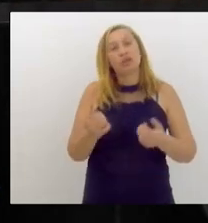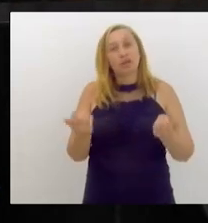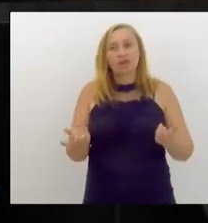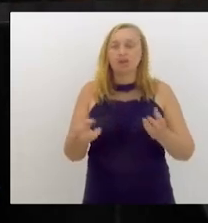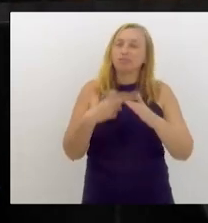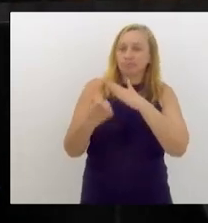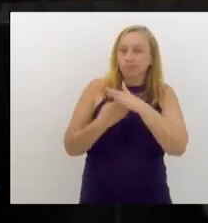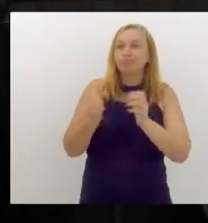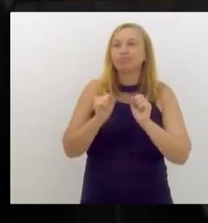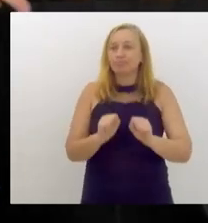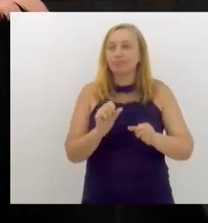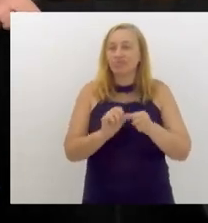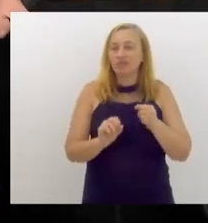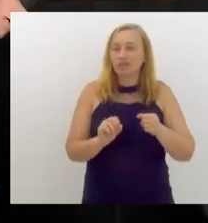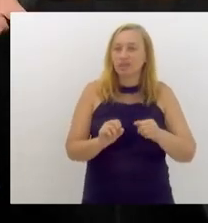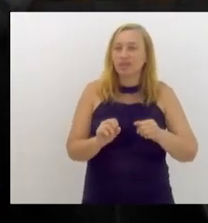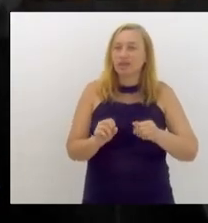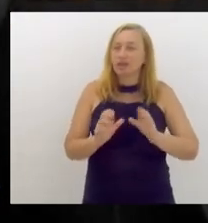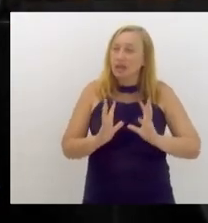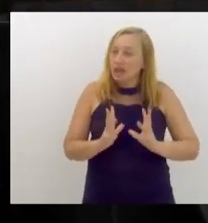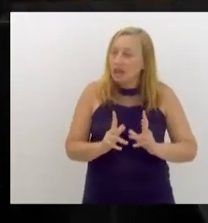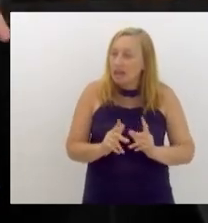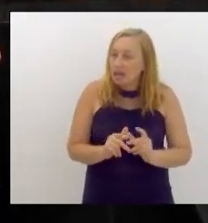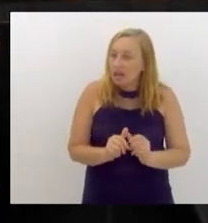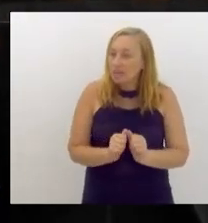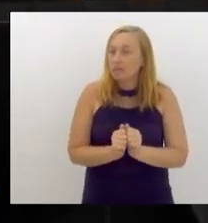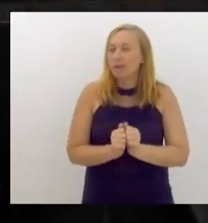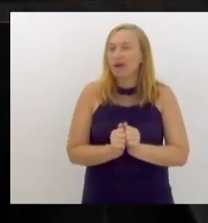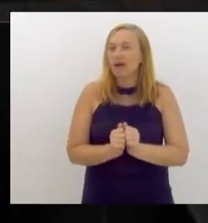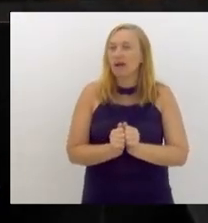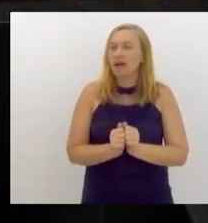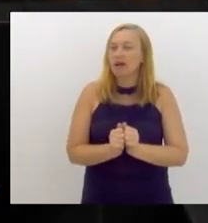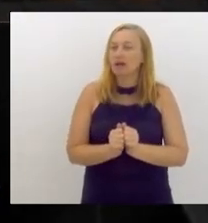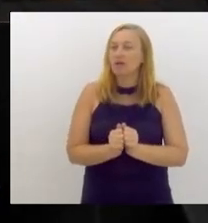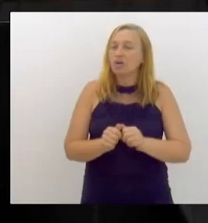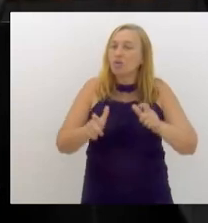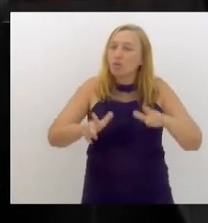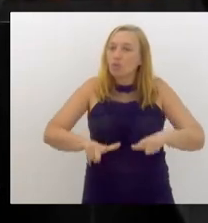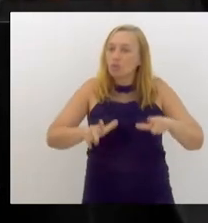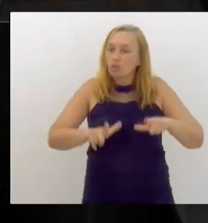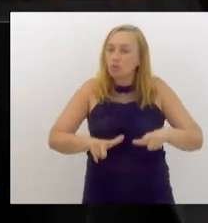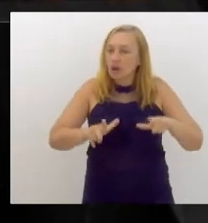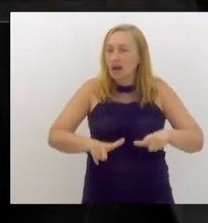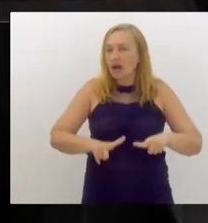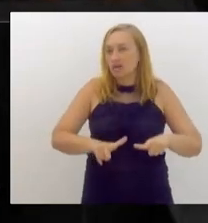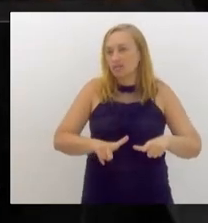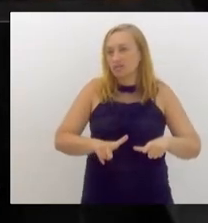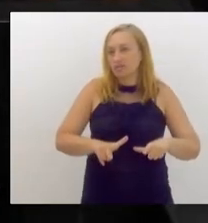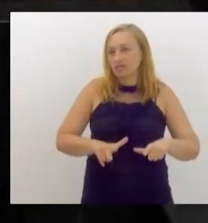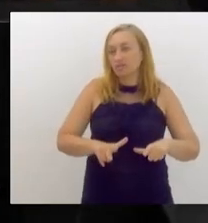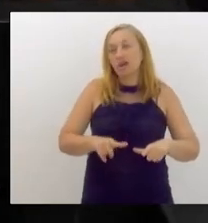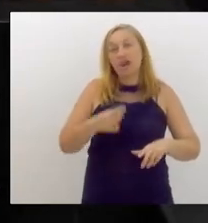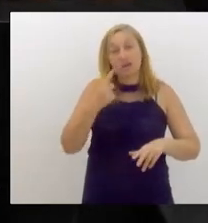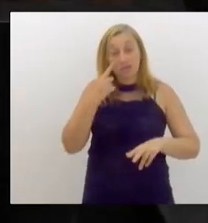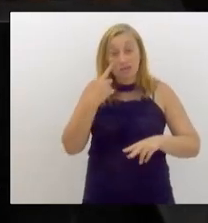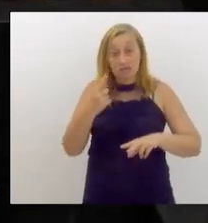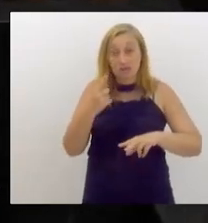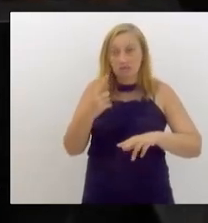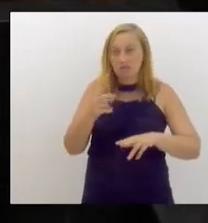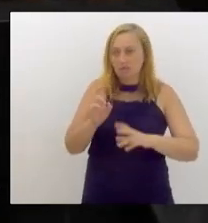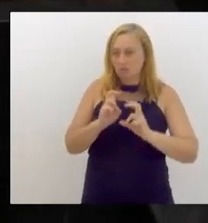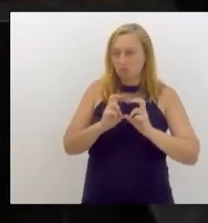fazer é conservar as canaletas, fazendo a capina e a limpeza. Às vezes, você passa no trem,